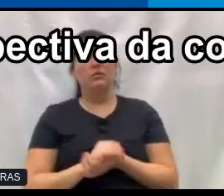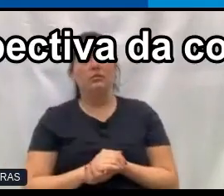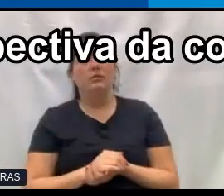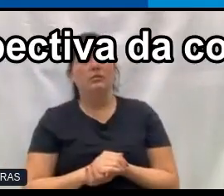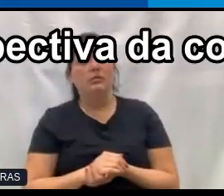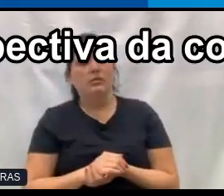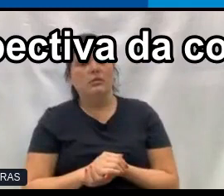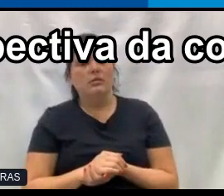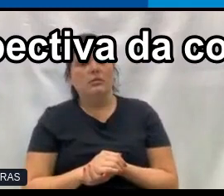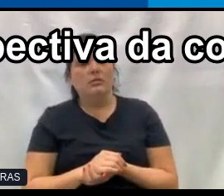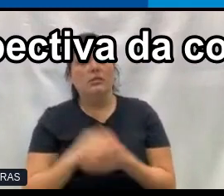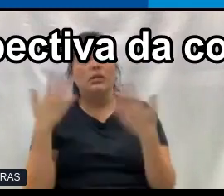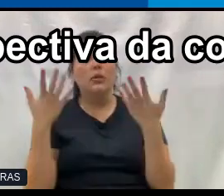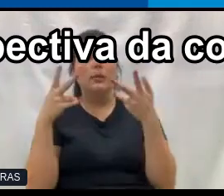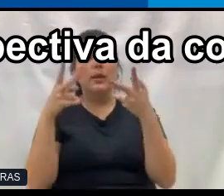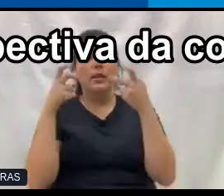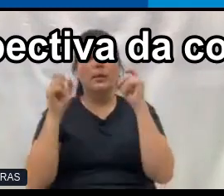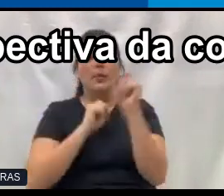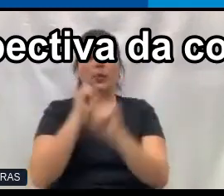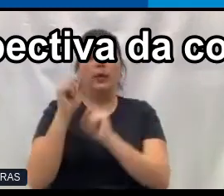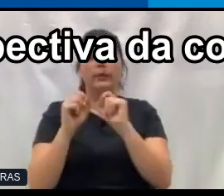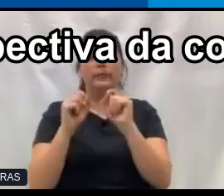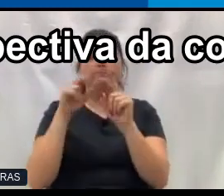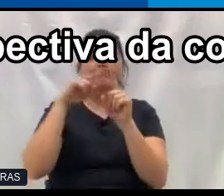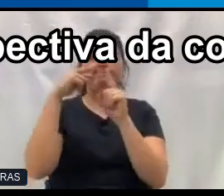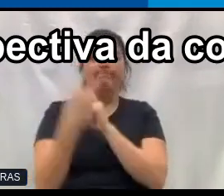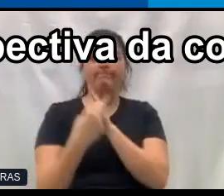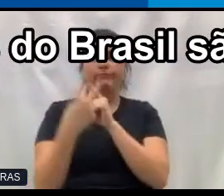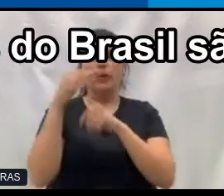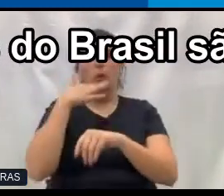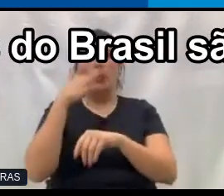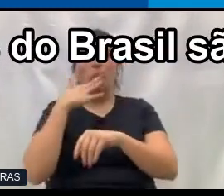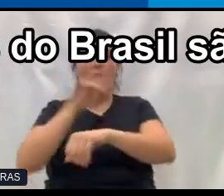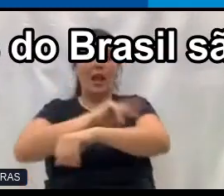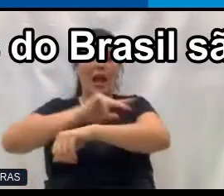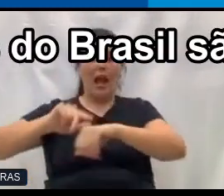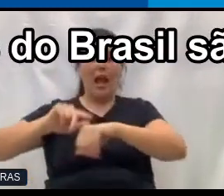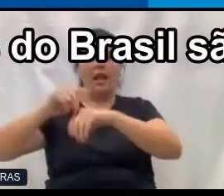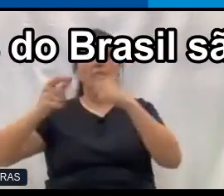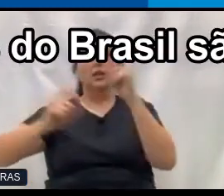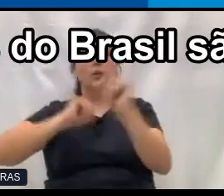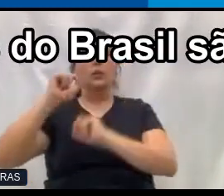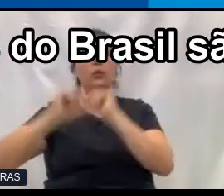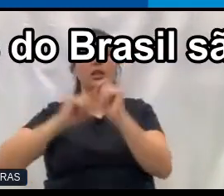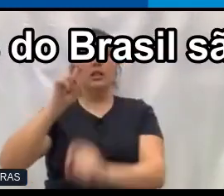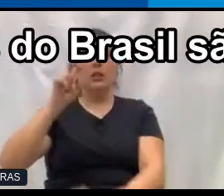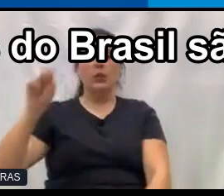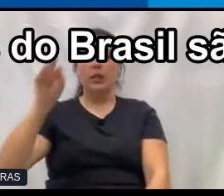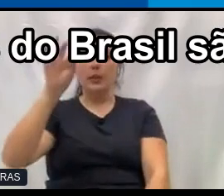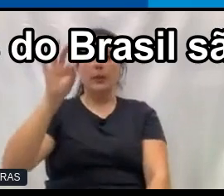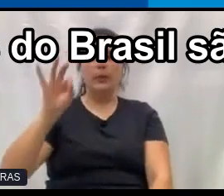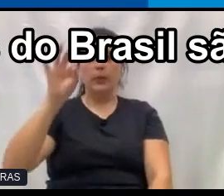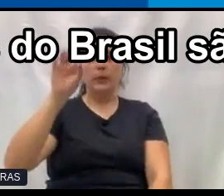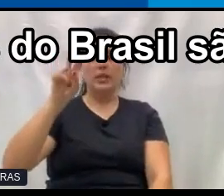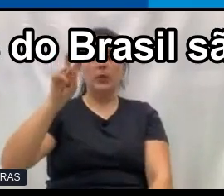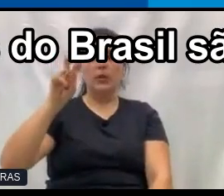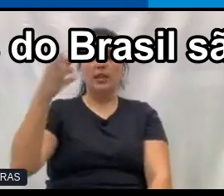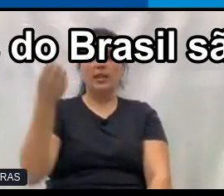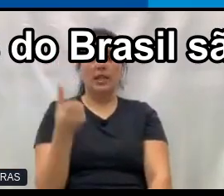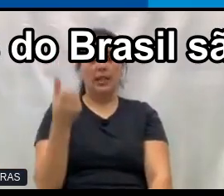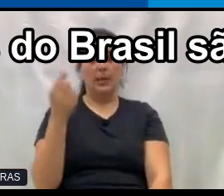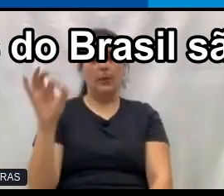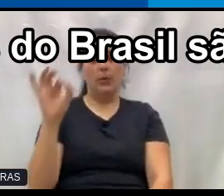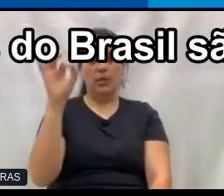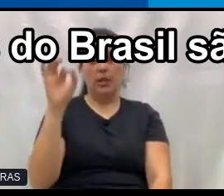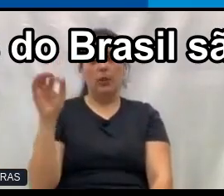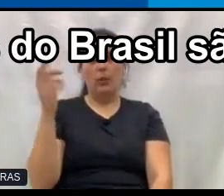Quando a gente olha, né, do perspectiva da cor e da raça, a gente observa que 56 das pessoas do